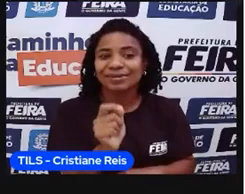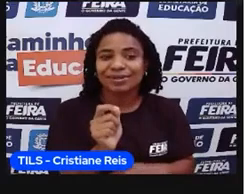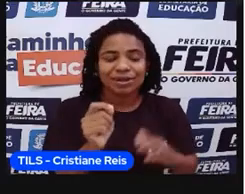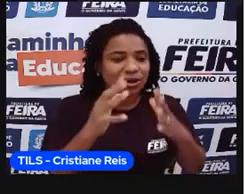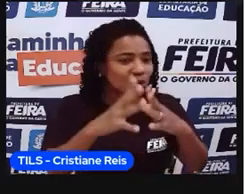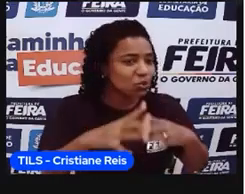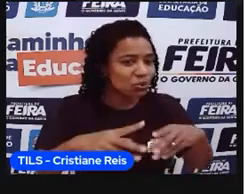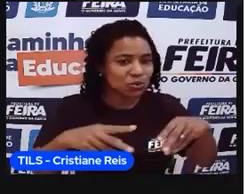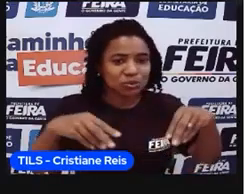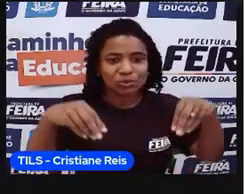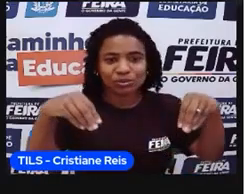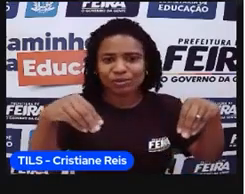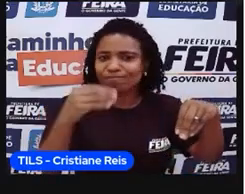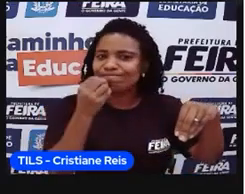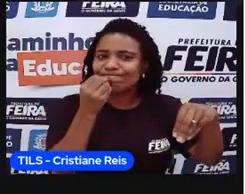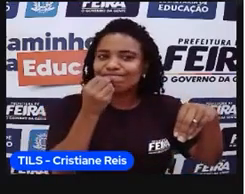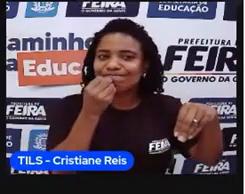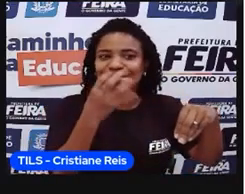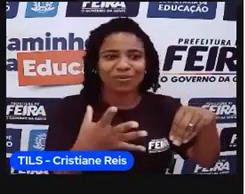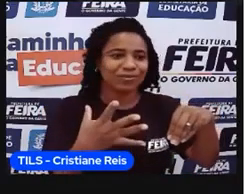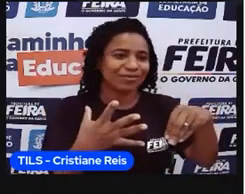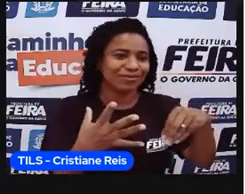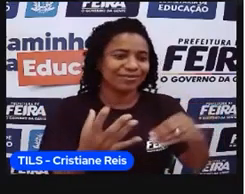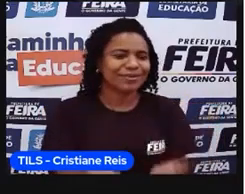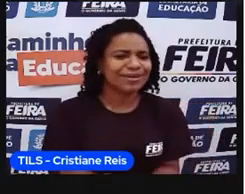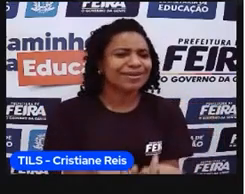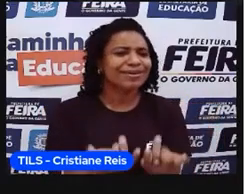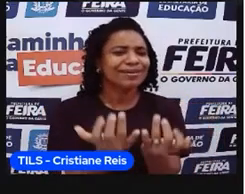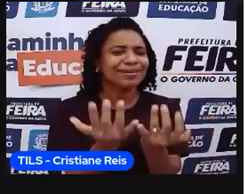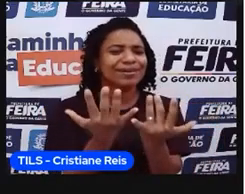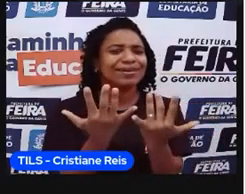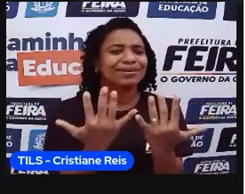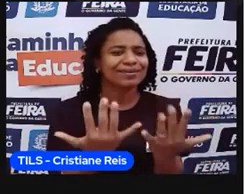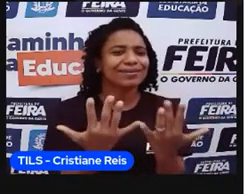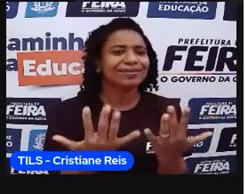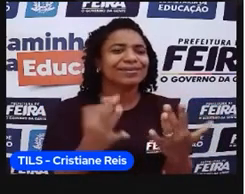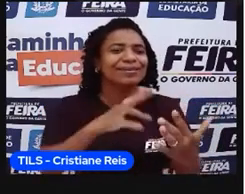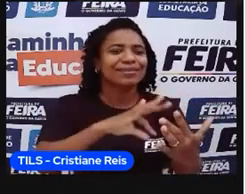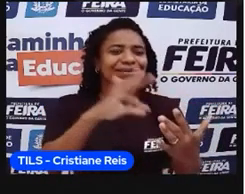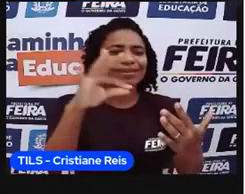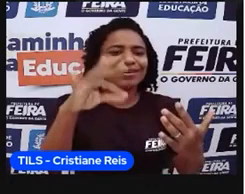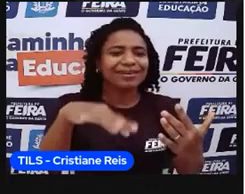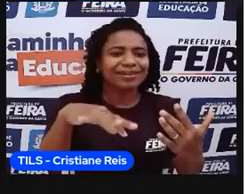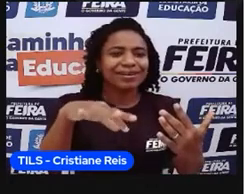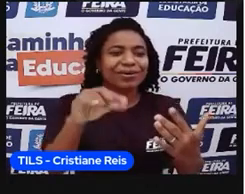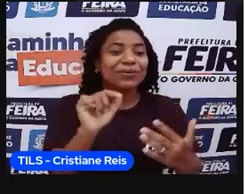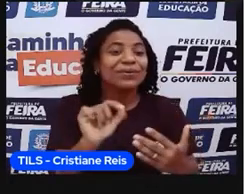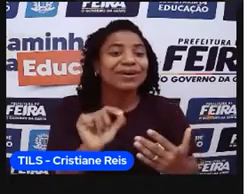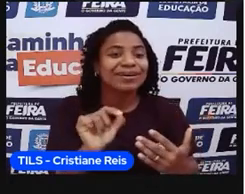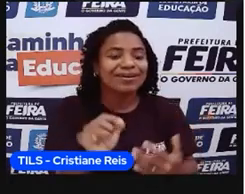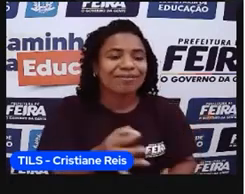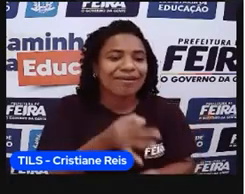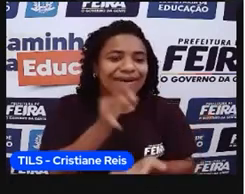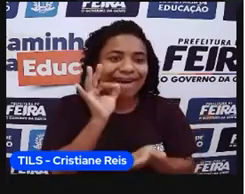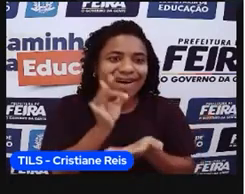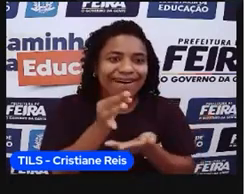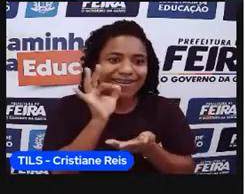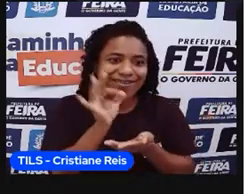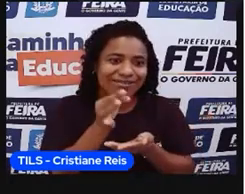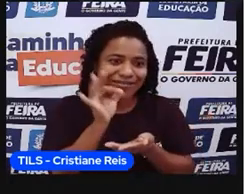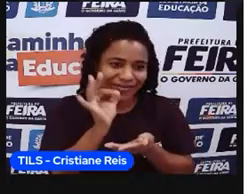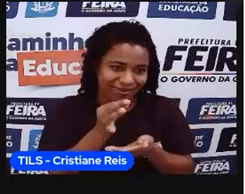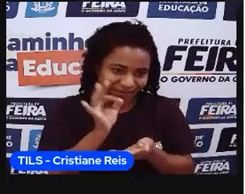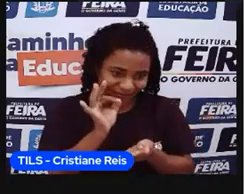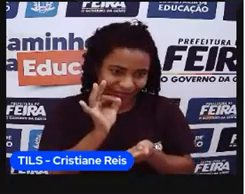favorável para o plantio do café. É claro que o café não era uma bebida muito apreciada na